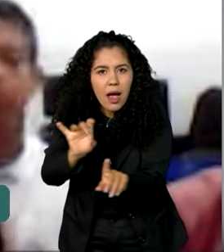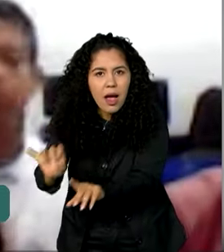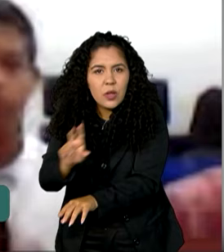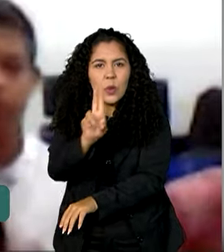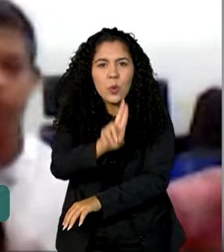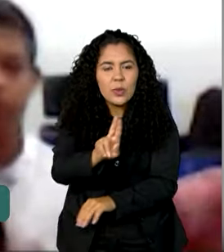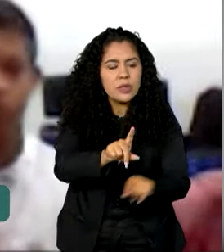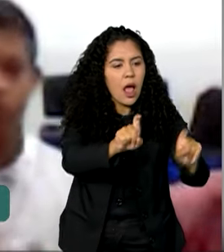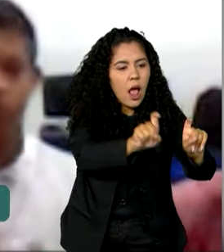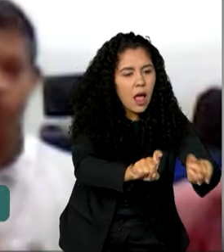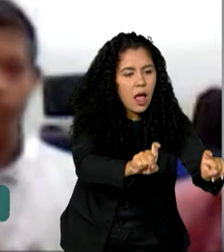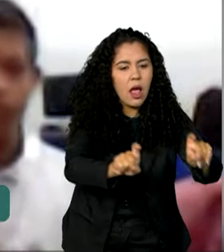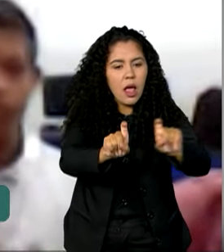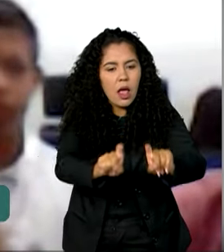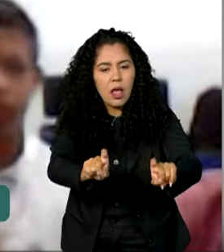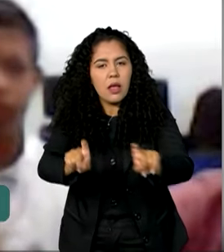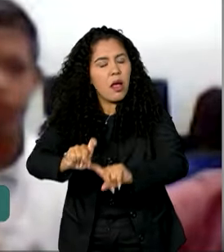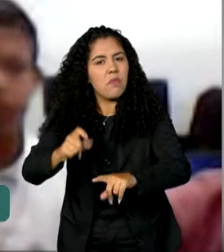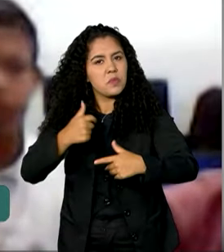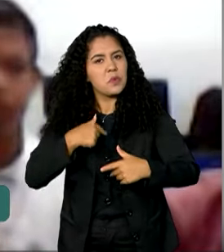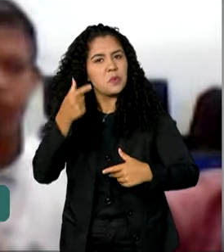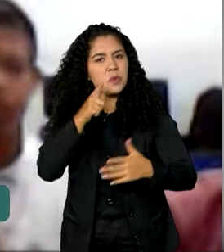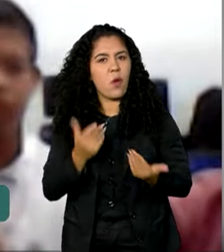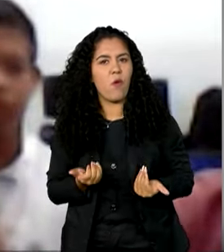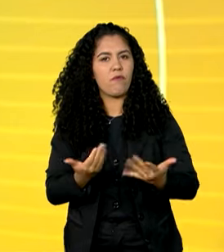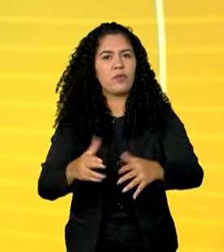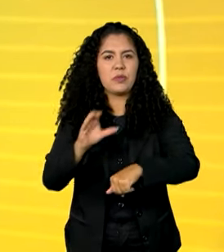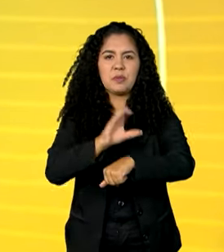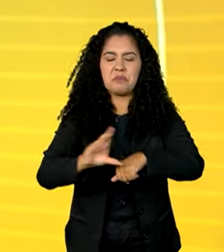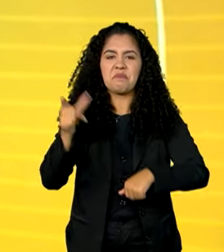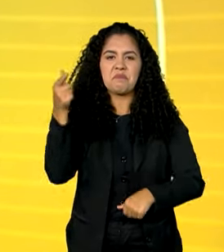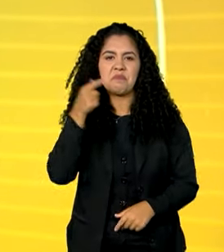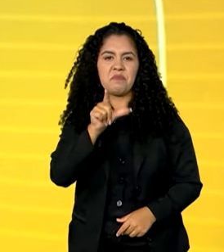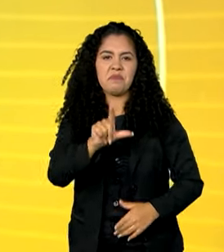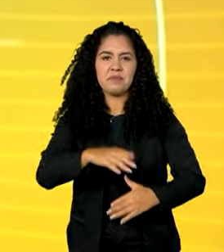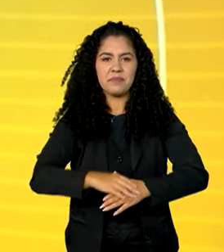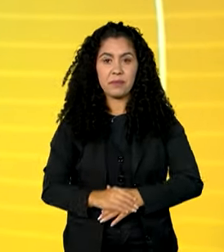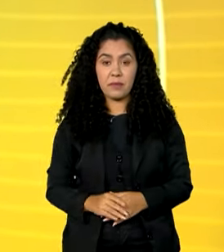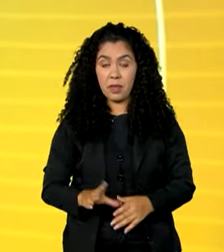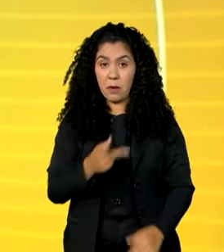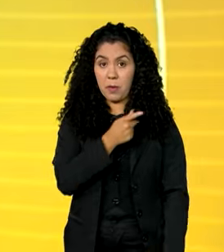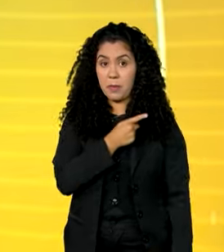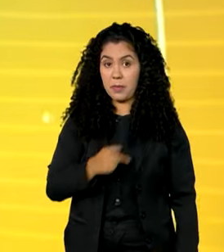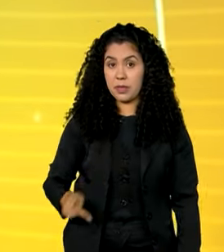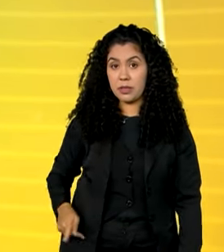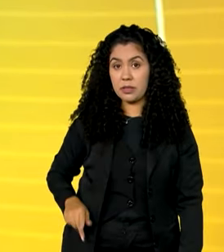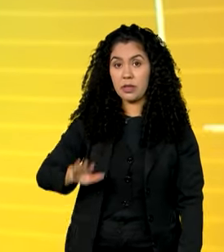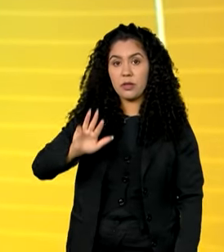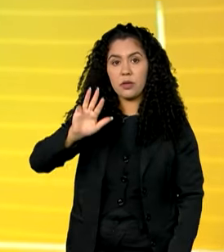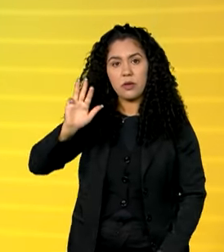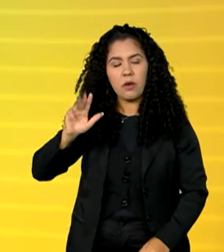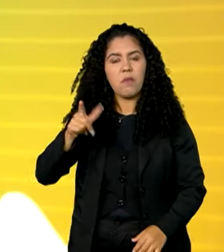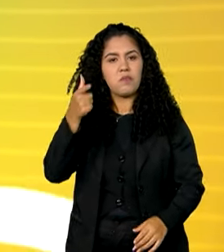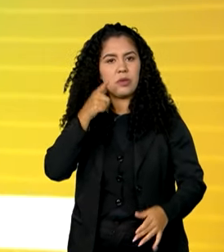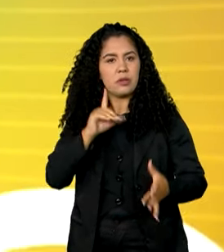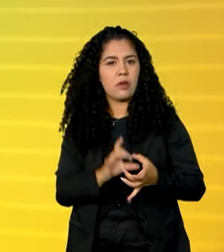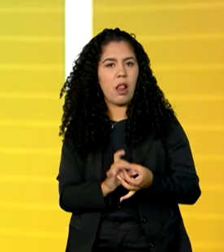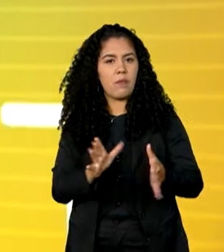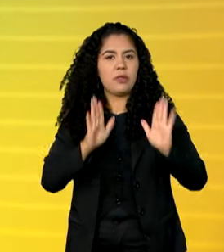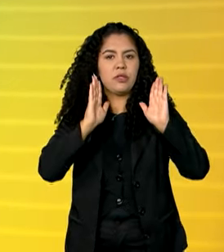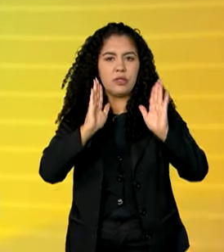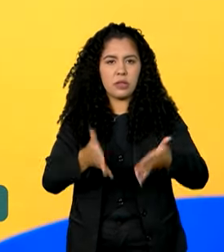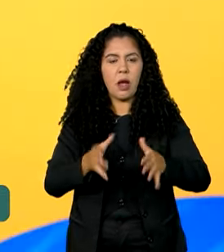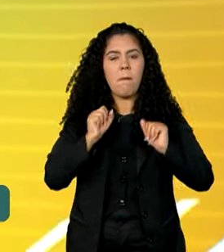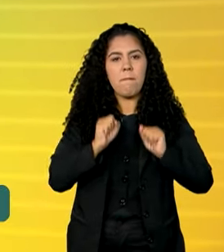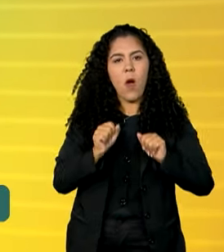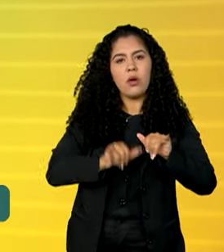oferecer os cursos para eles e deu tudo certo. O presidente Lula foi liberado para viagens aéreas